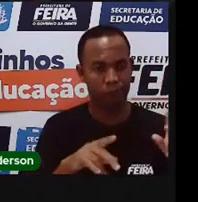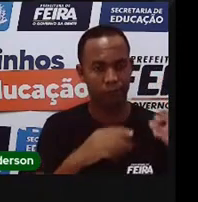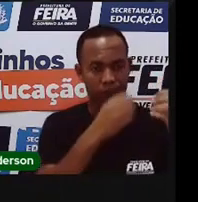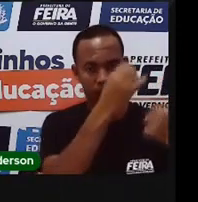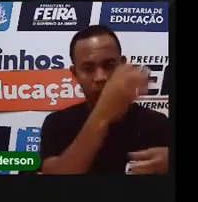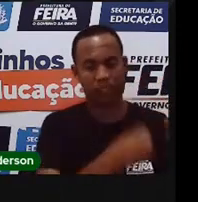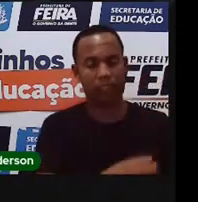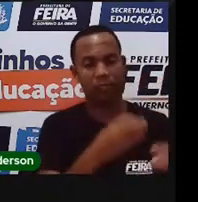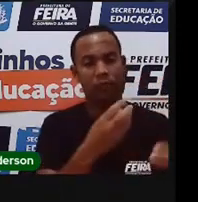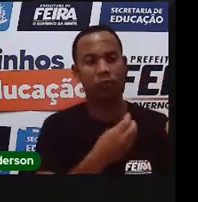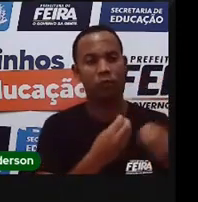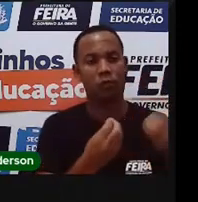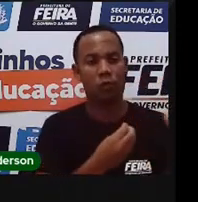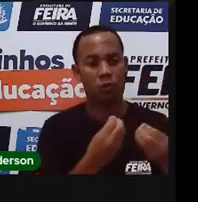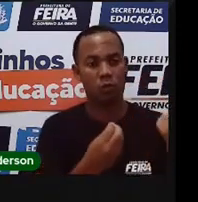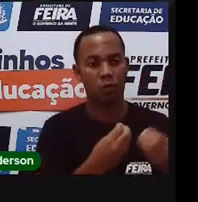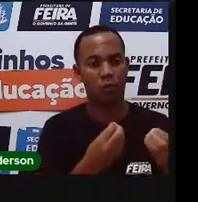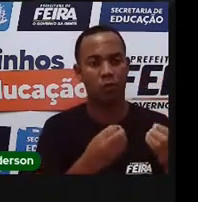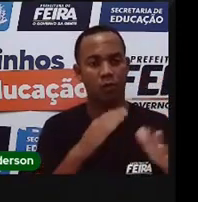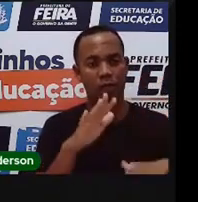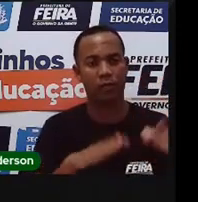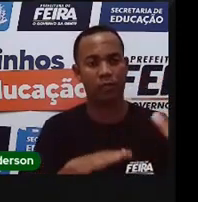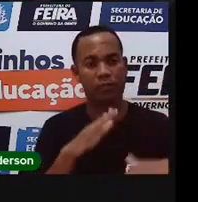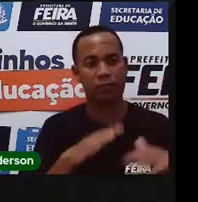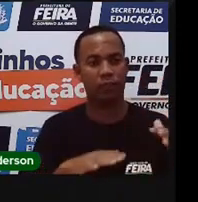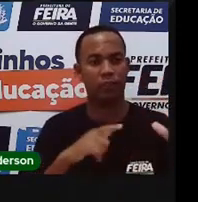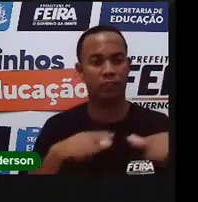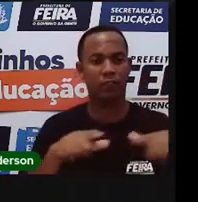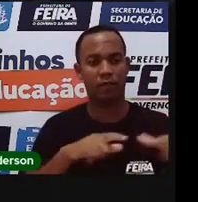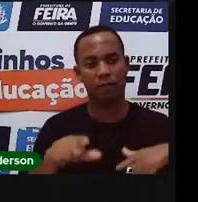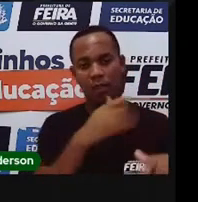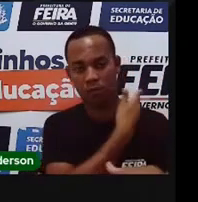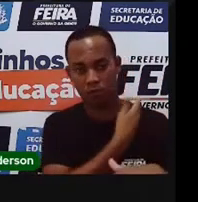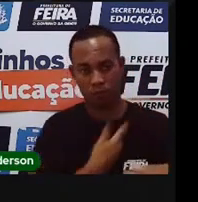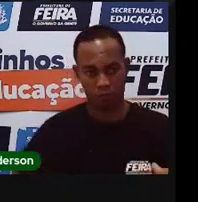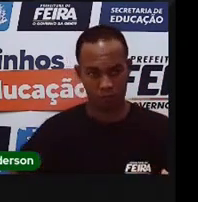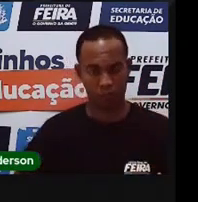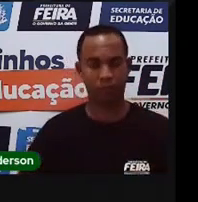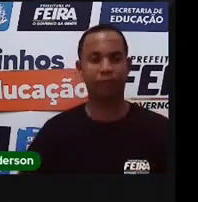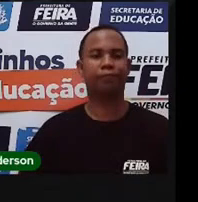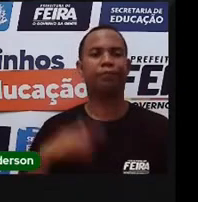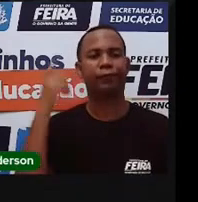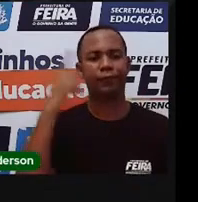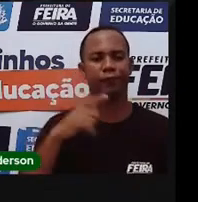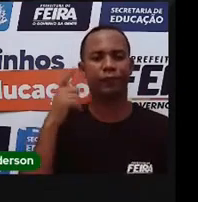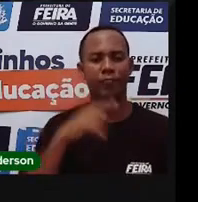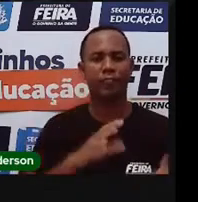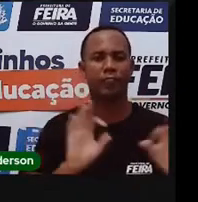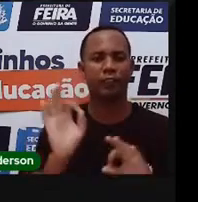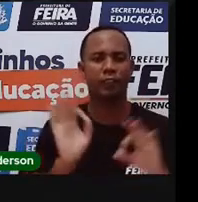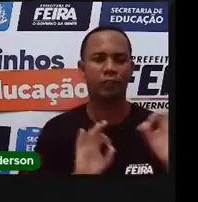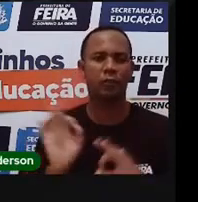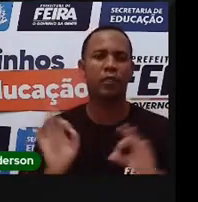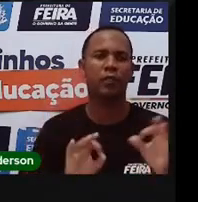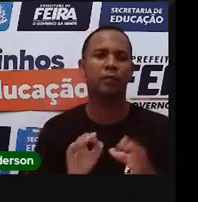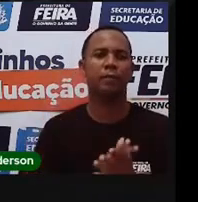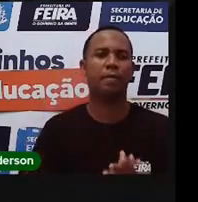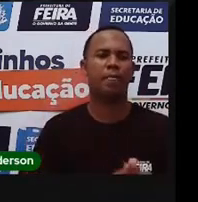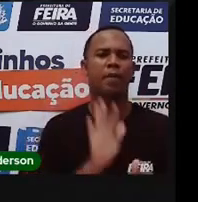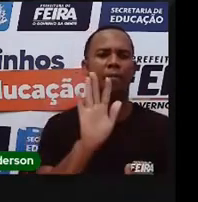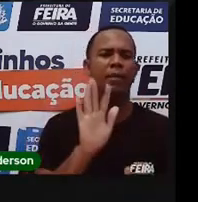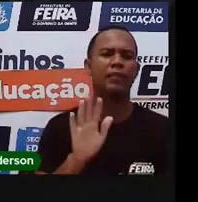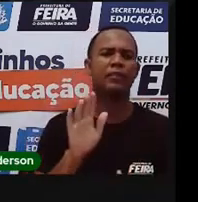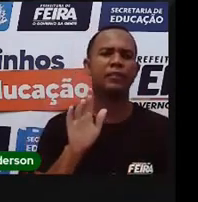eles são revertidos, em sua grande maioria, nos serviços públicos. Logo, se é a população que